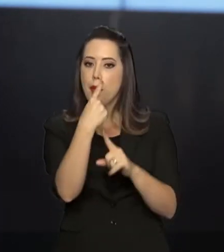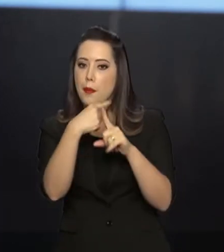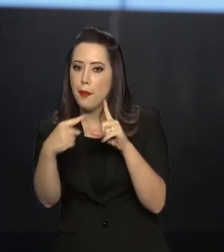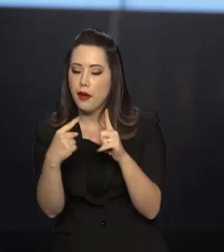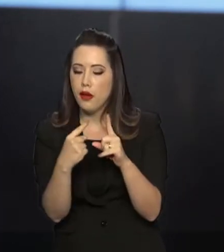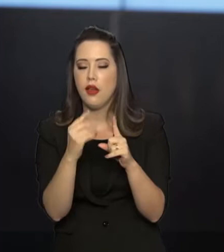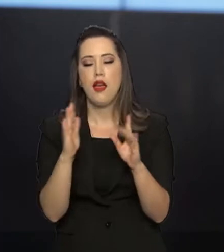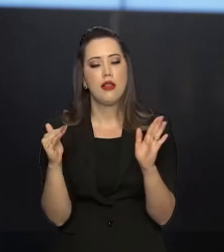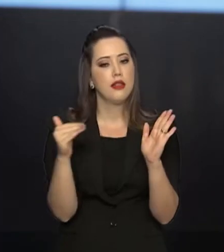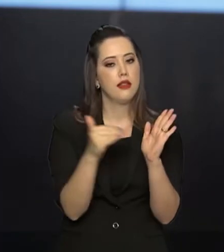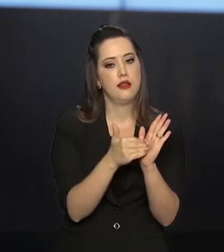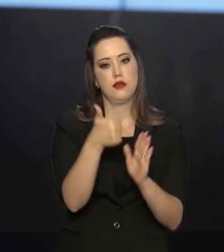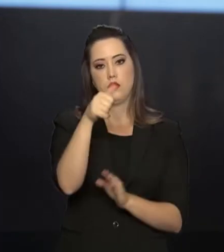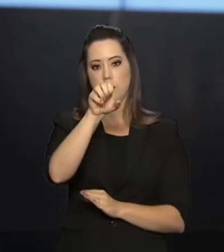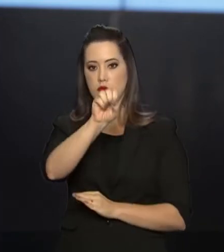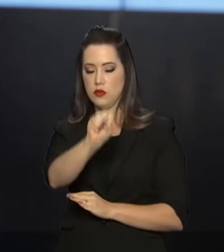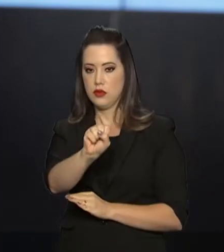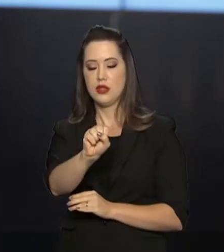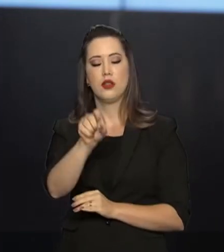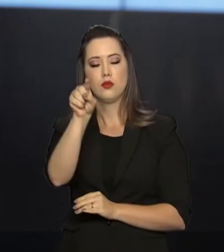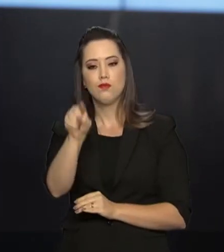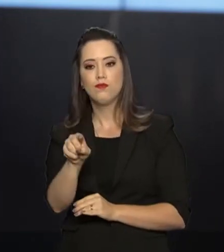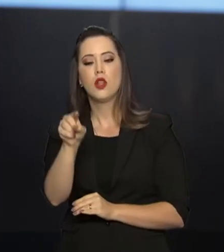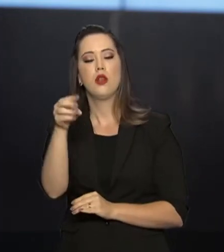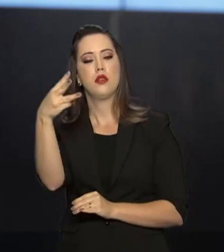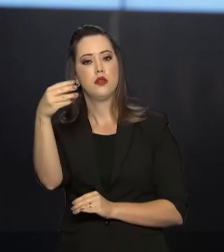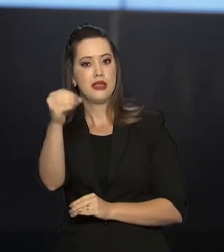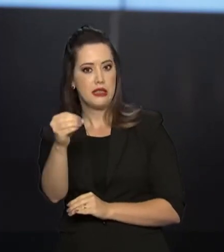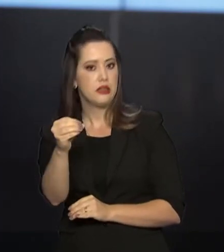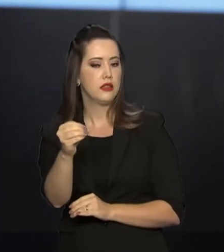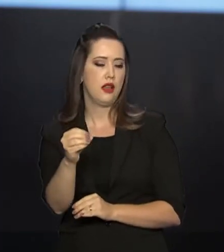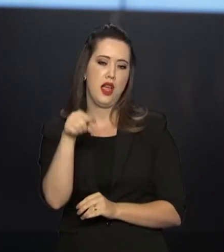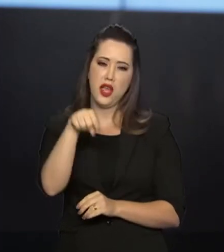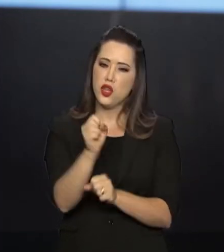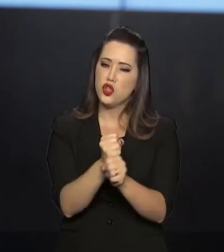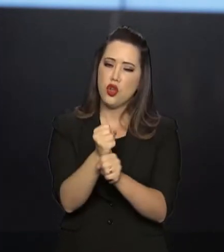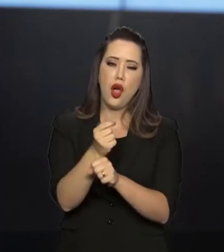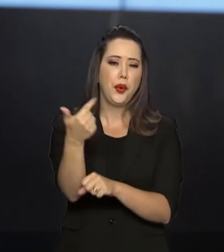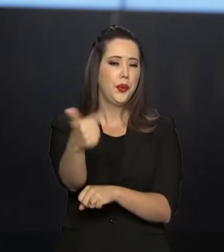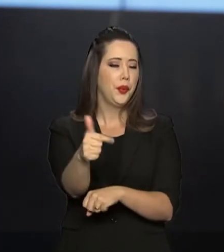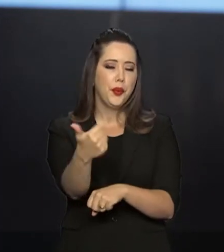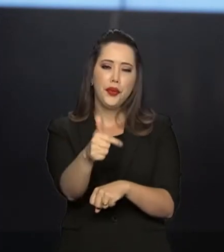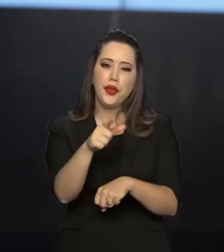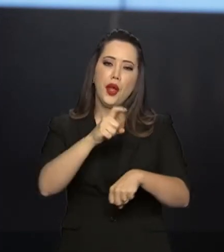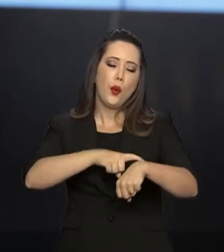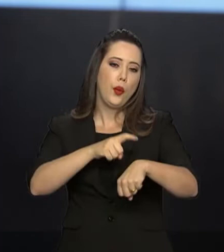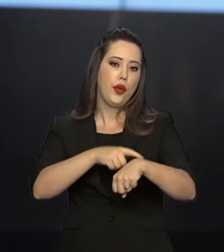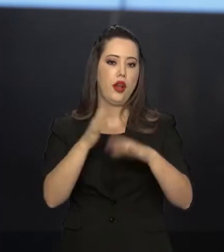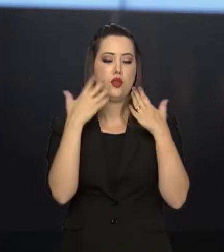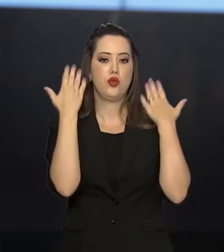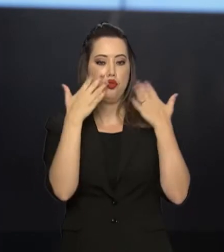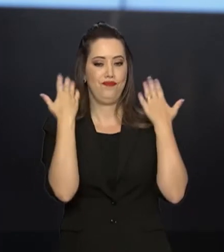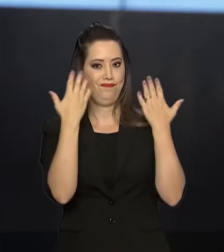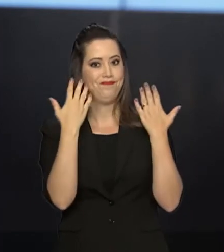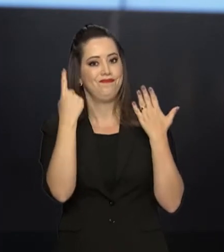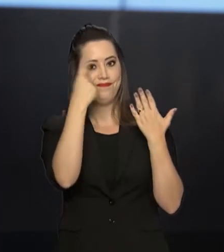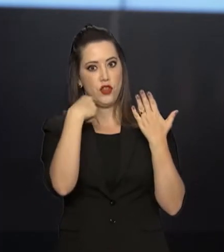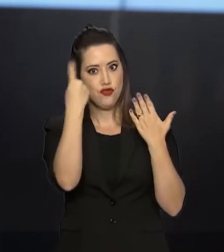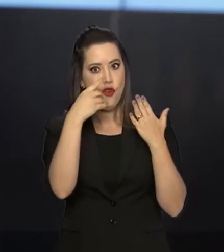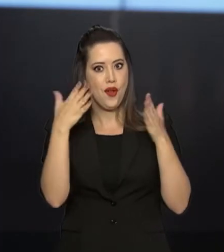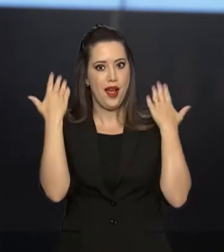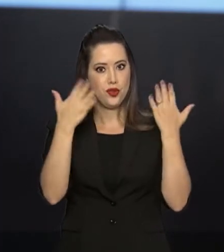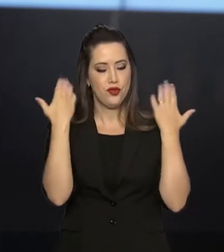terminam às 18h30. Nesse ano, não tem horário de verão. O que vale é o horário de